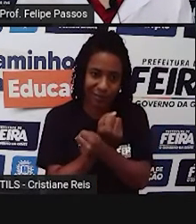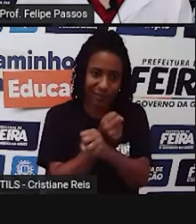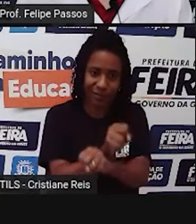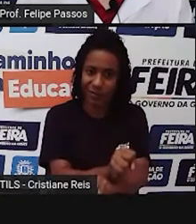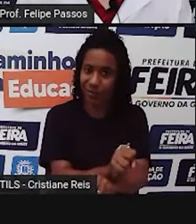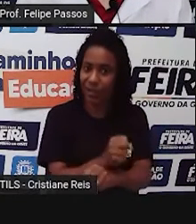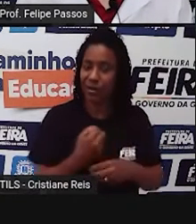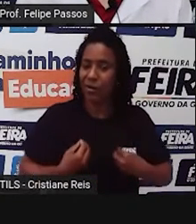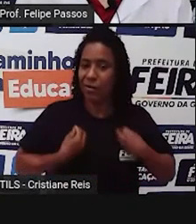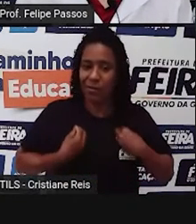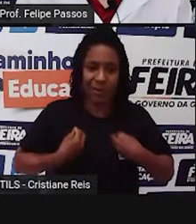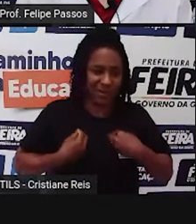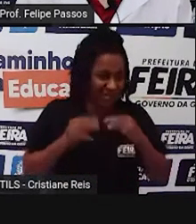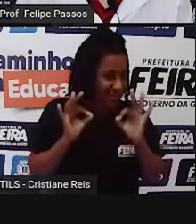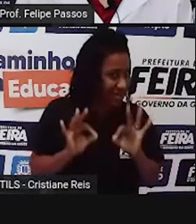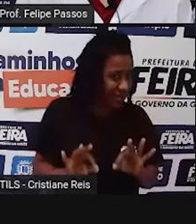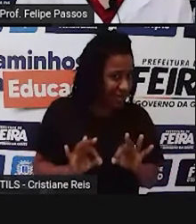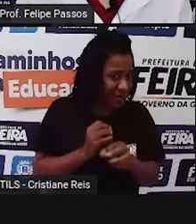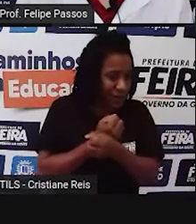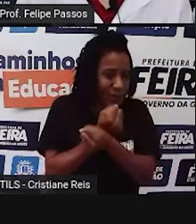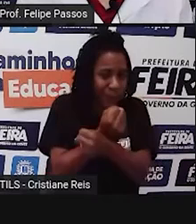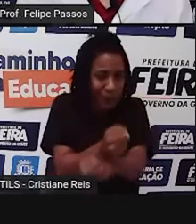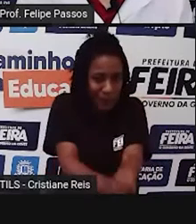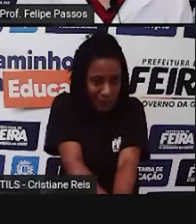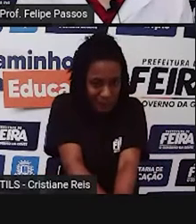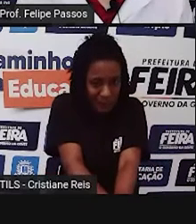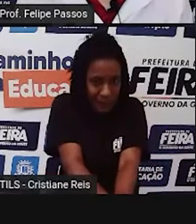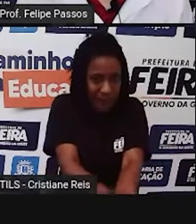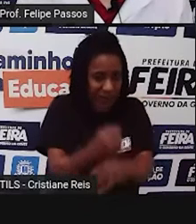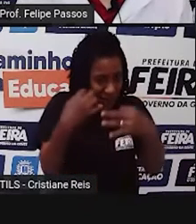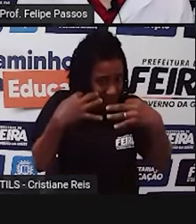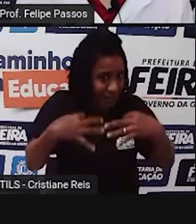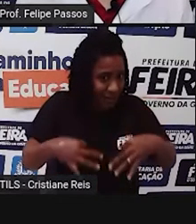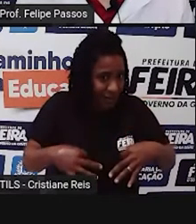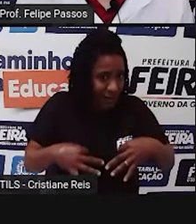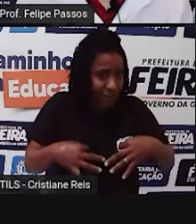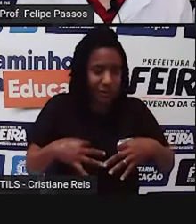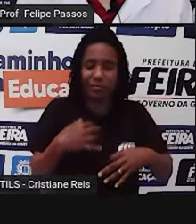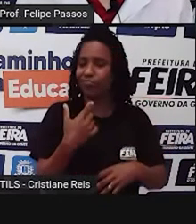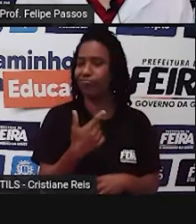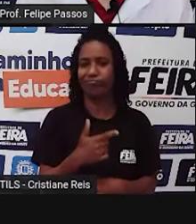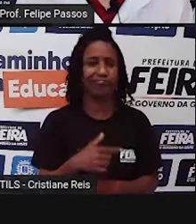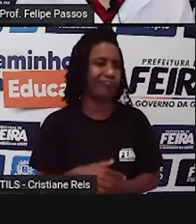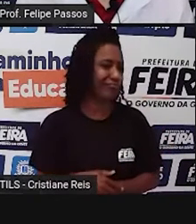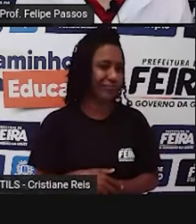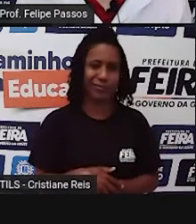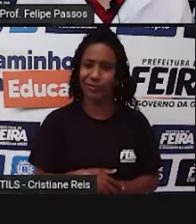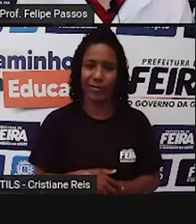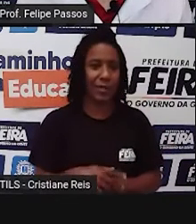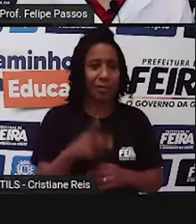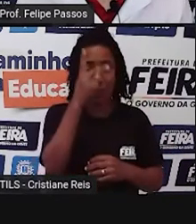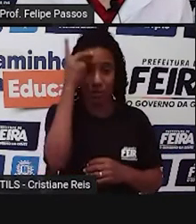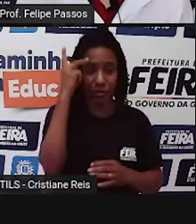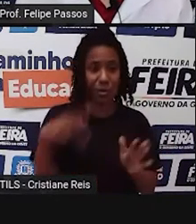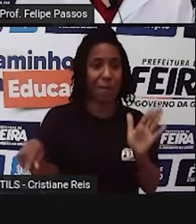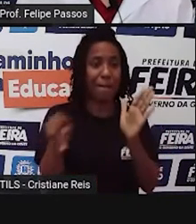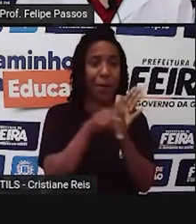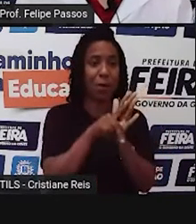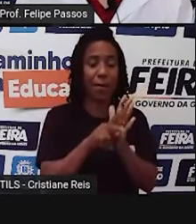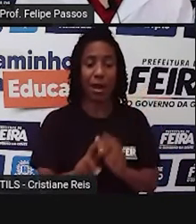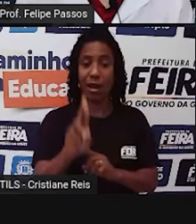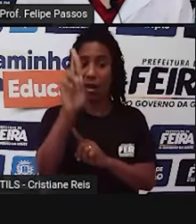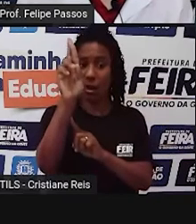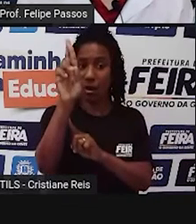humanamente falando uma coisa digna. Não é. Ninguém é propriedade, ninguém deve ser propriedade de ninguém. E